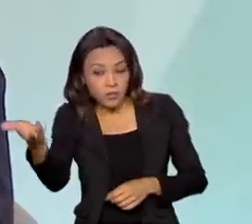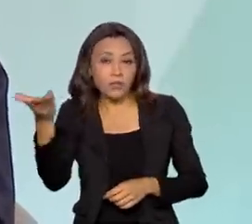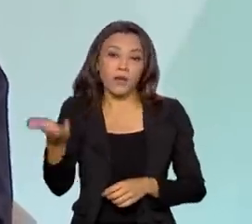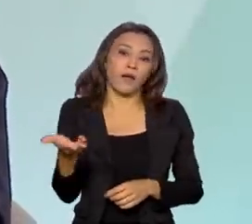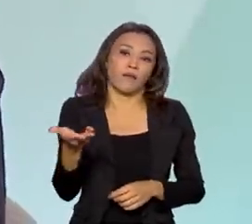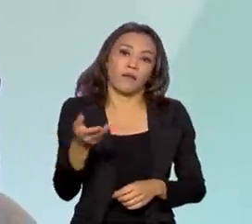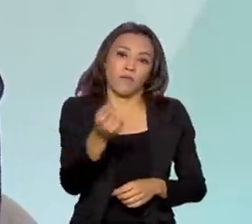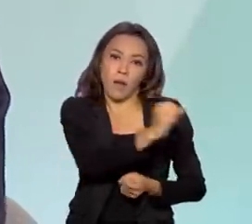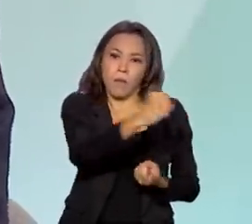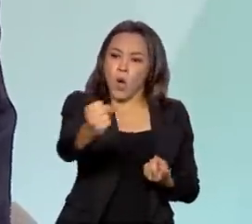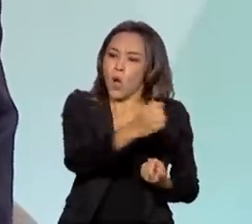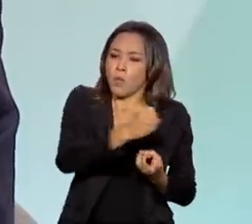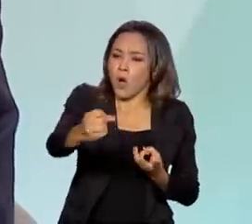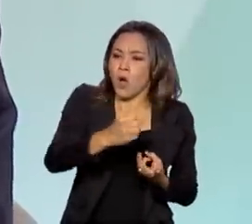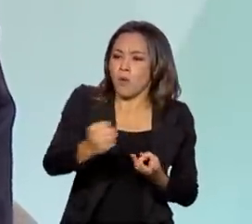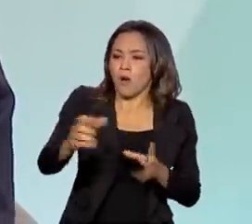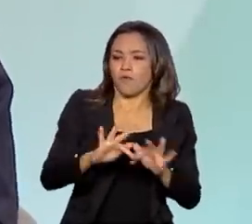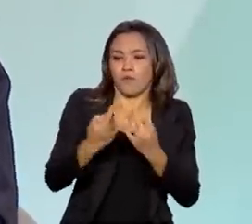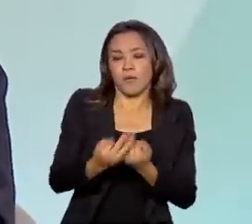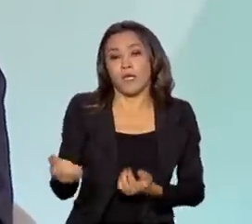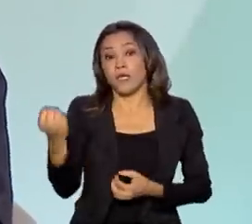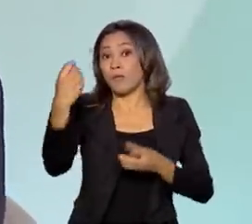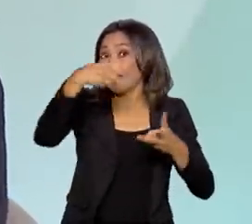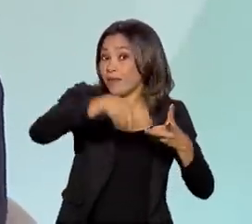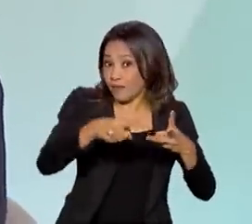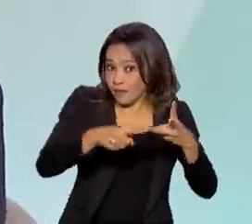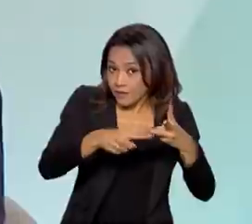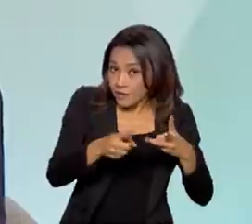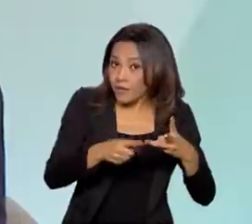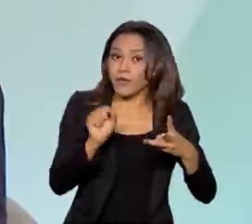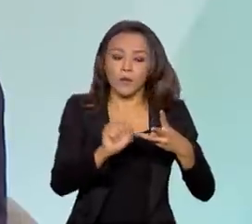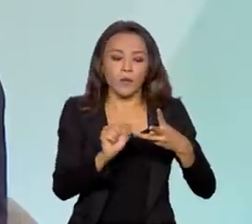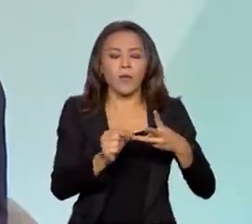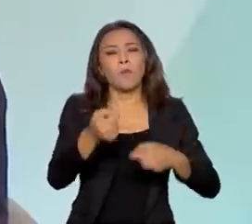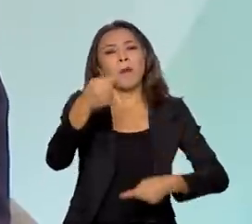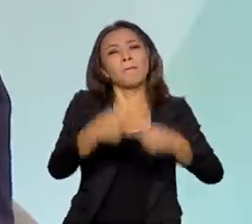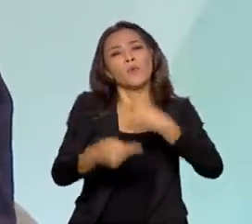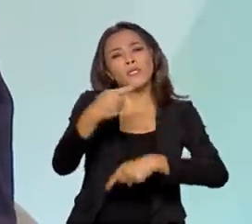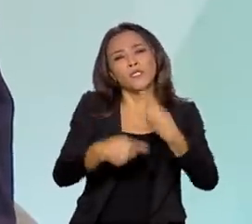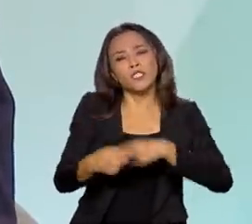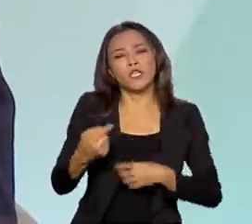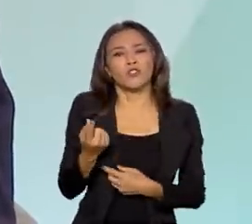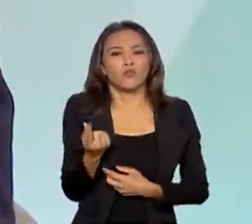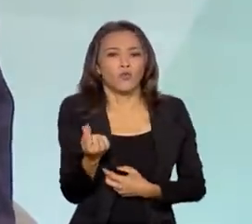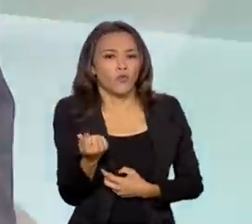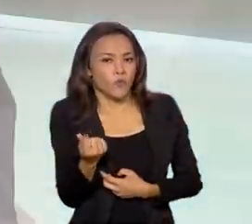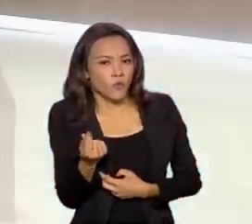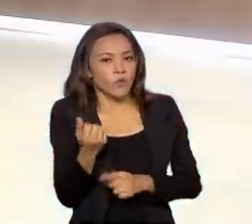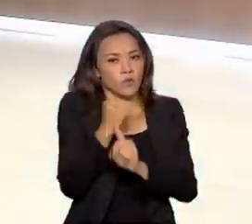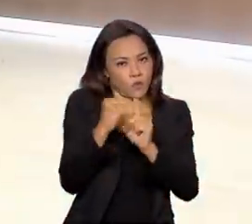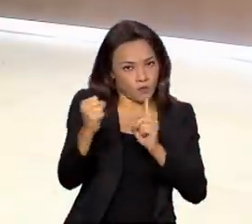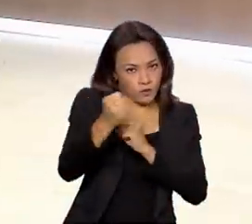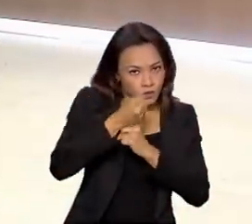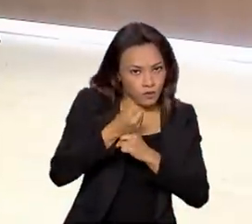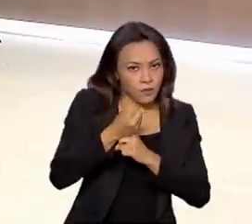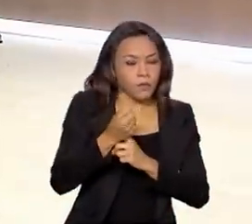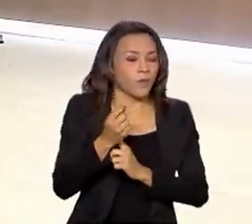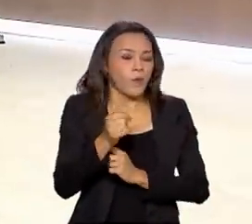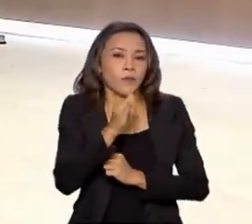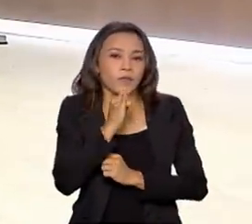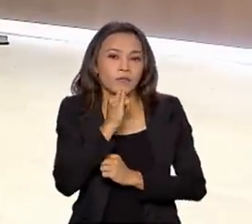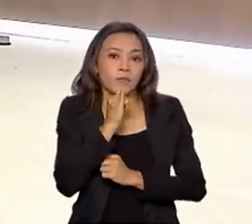social. E como terceira hipótese, uma política de voucher que nós teríamos, apoiaríamos